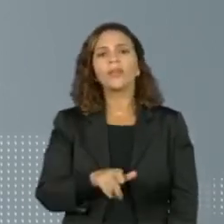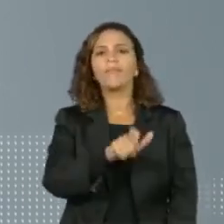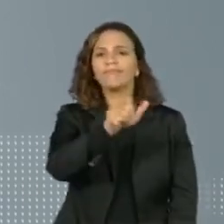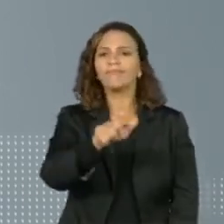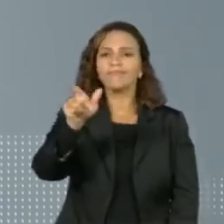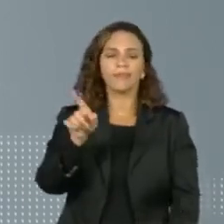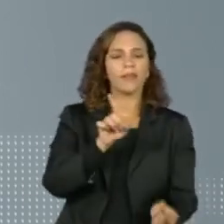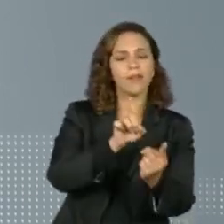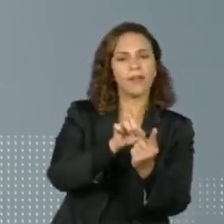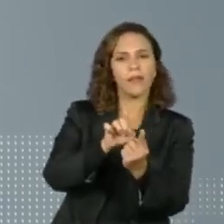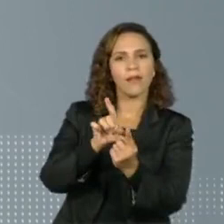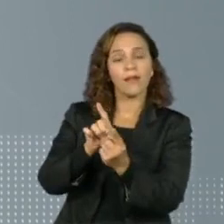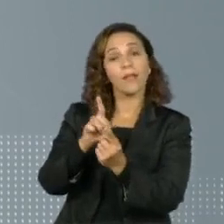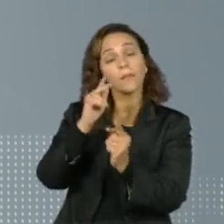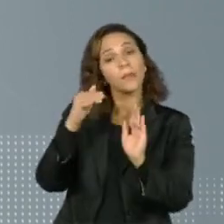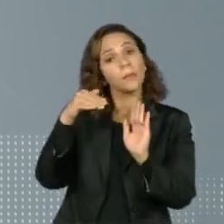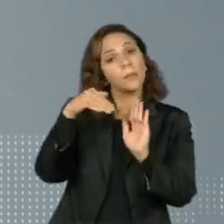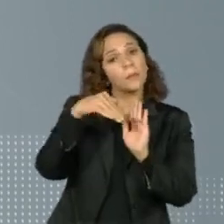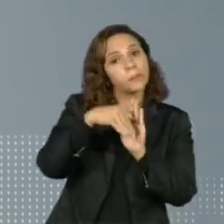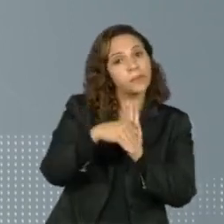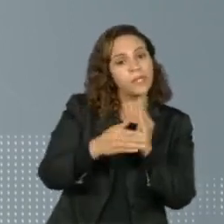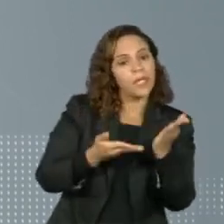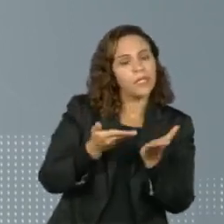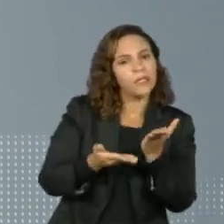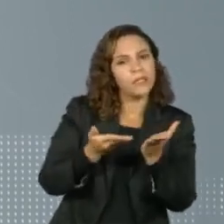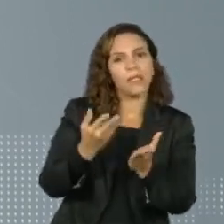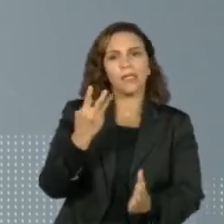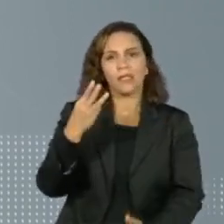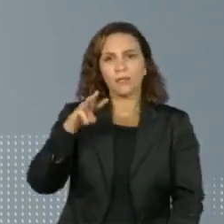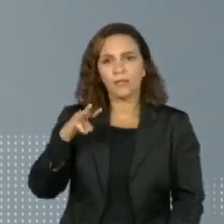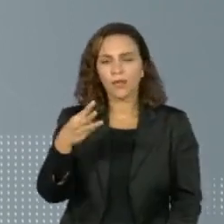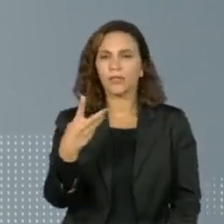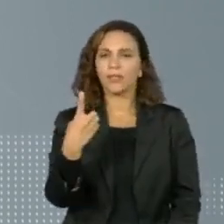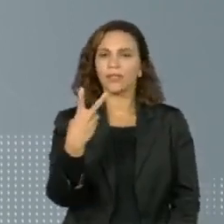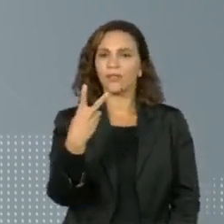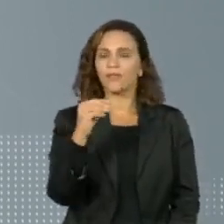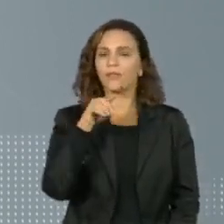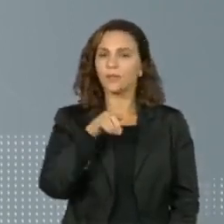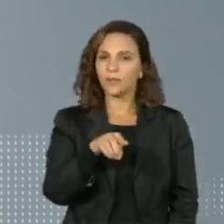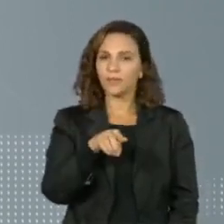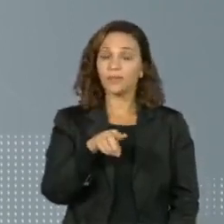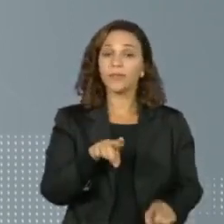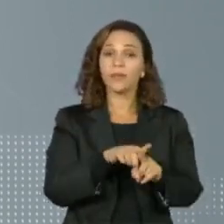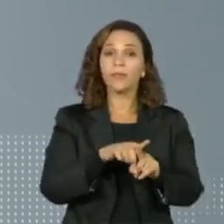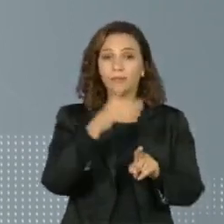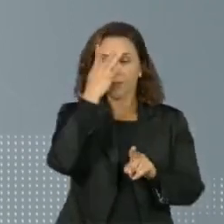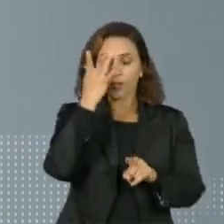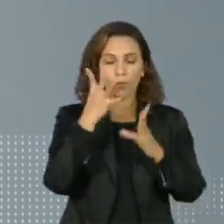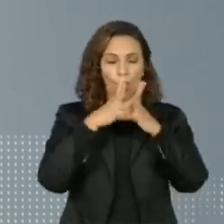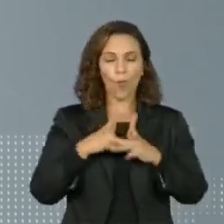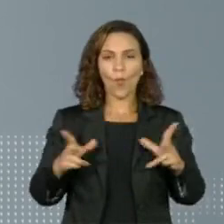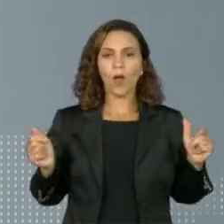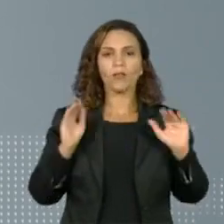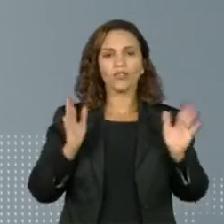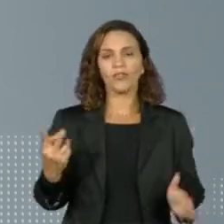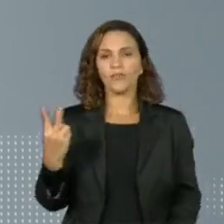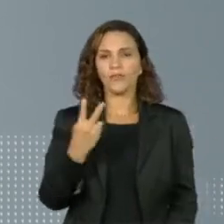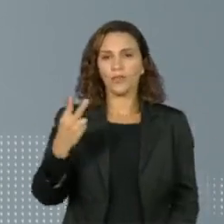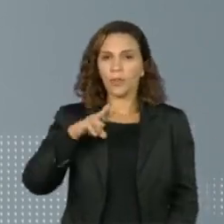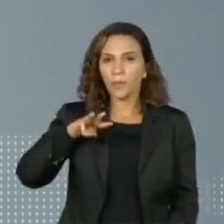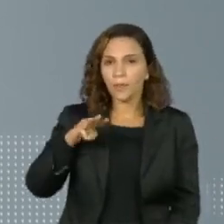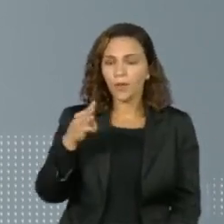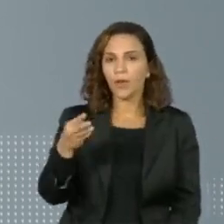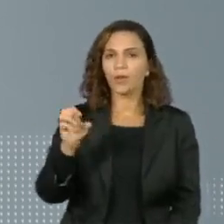acompanhamento teve leve queda, para 3 milhões e 120 mil. E os recuperados somam mais de 22 milhões e